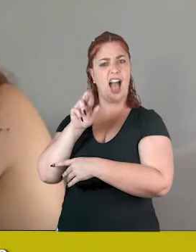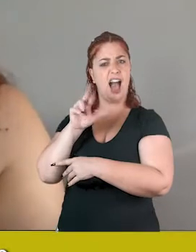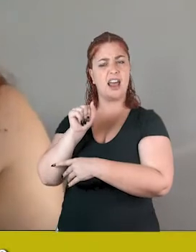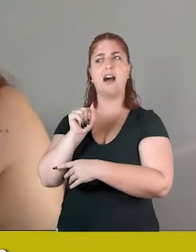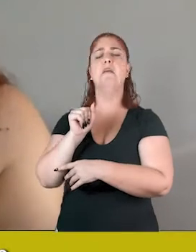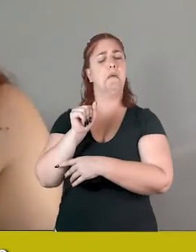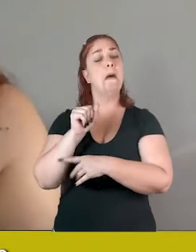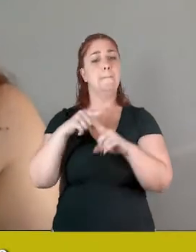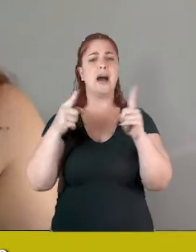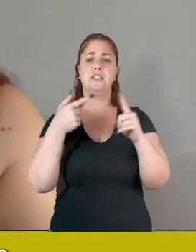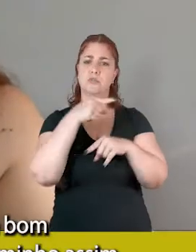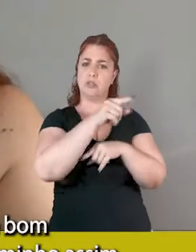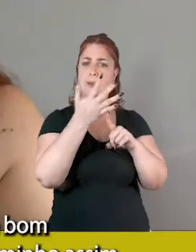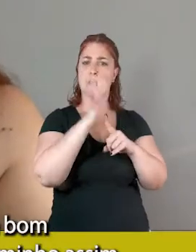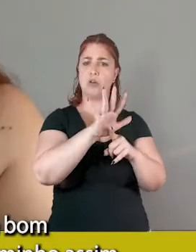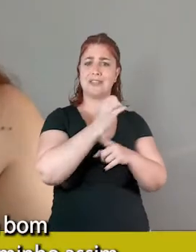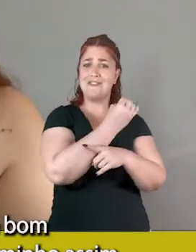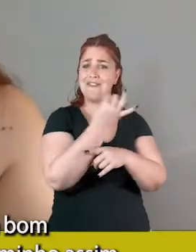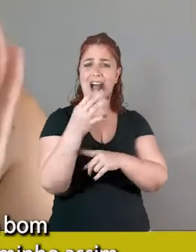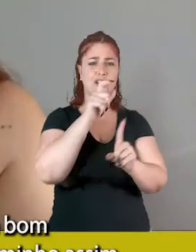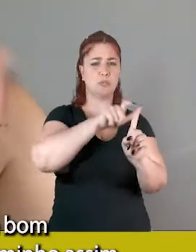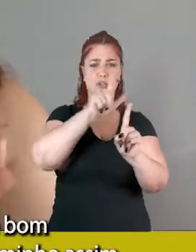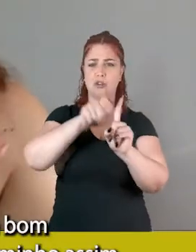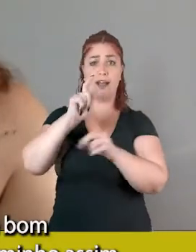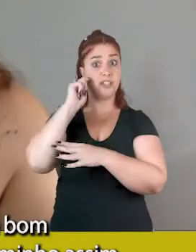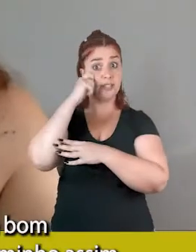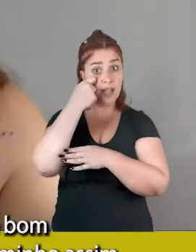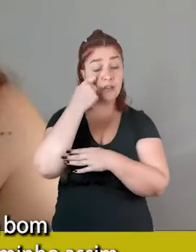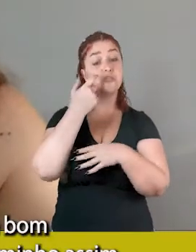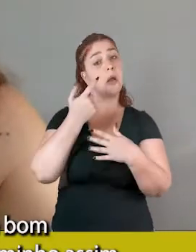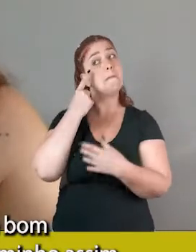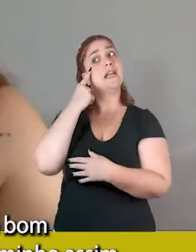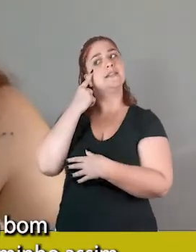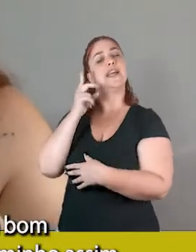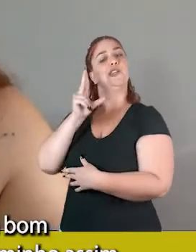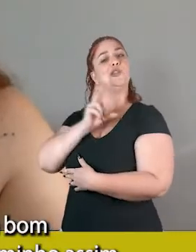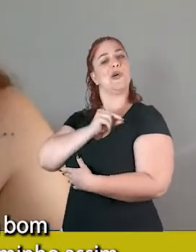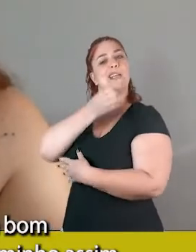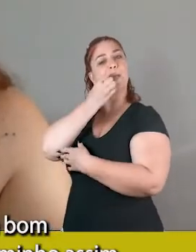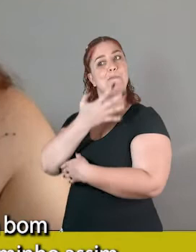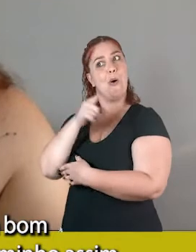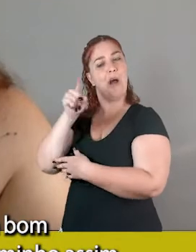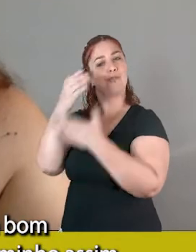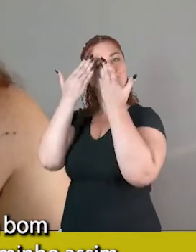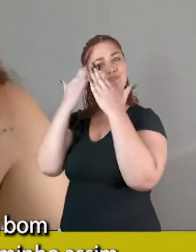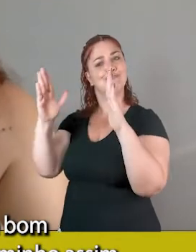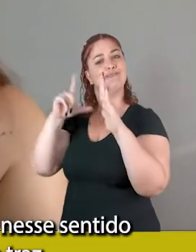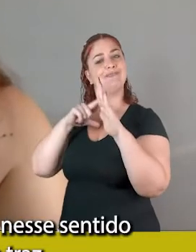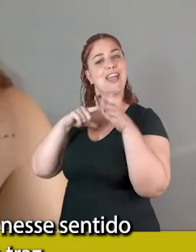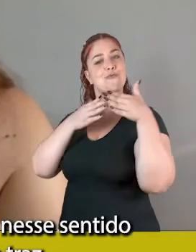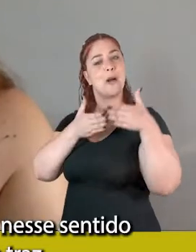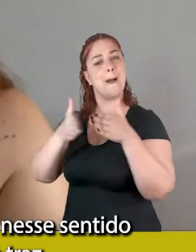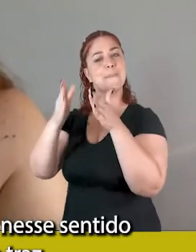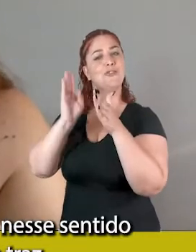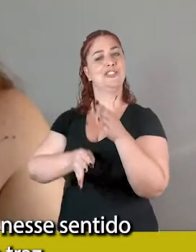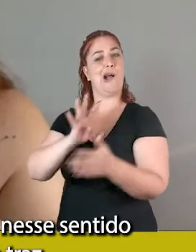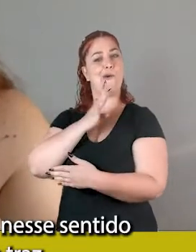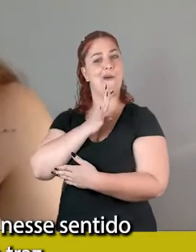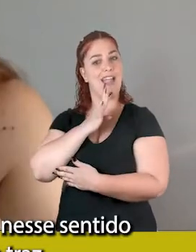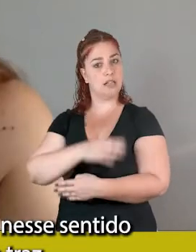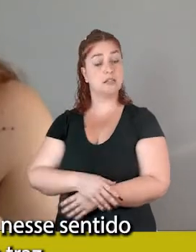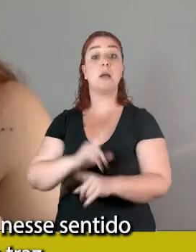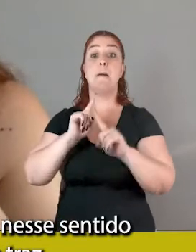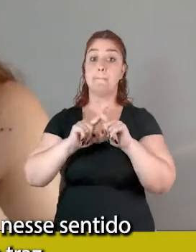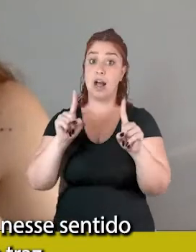você traz também o livro, então, falei, que bom, pelo menos, já tem um caminho, mas o